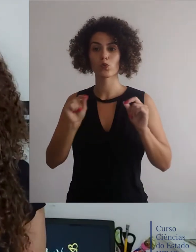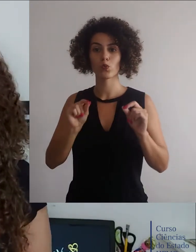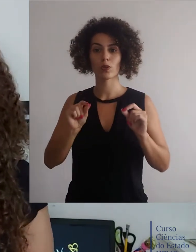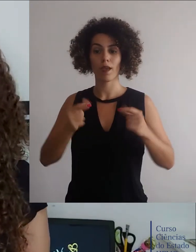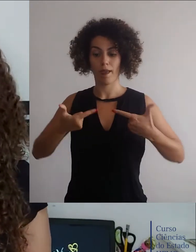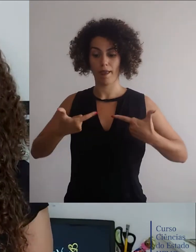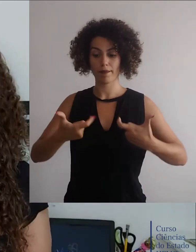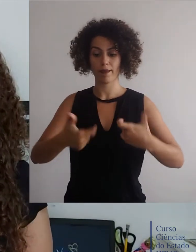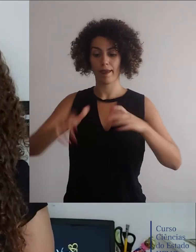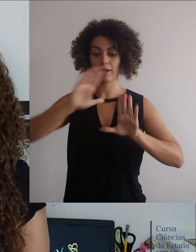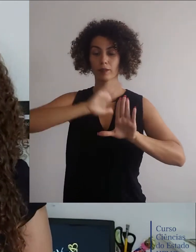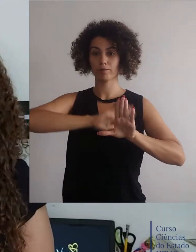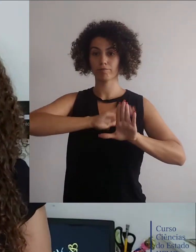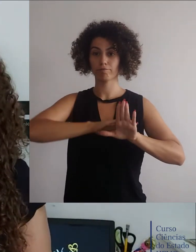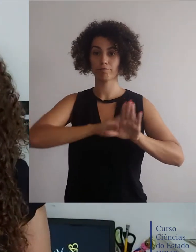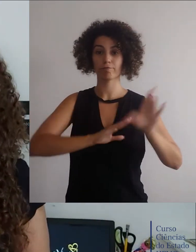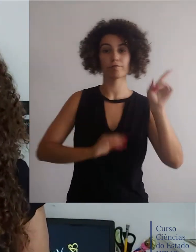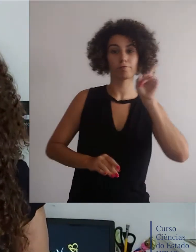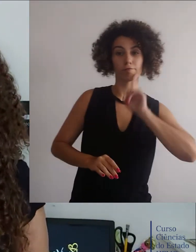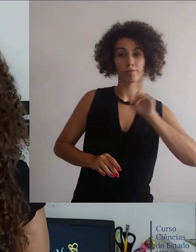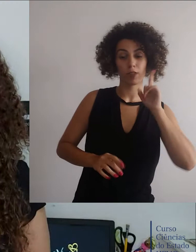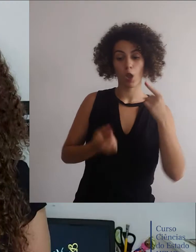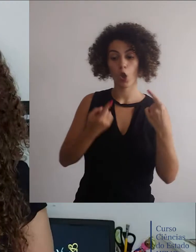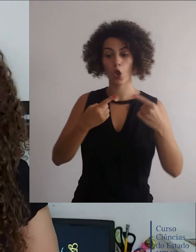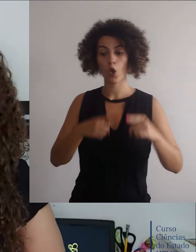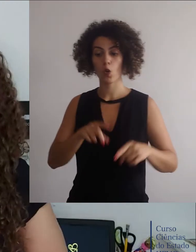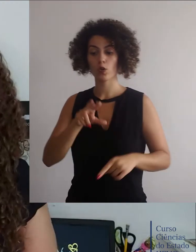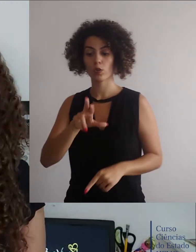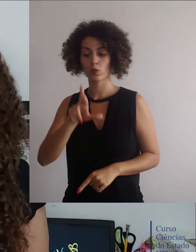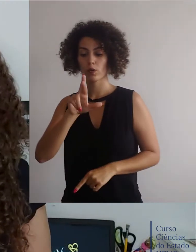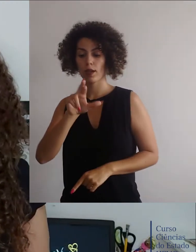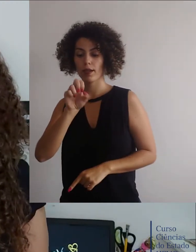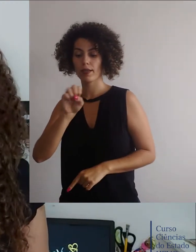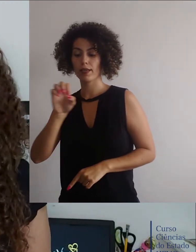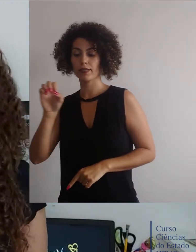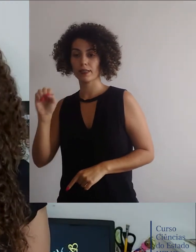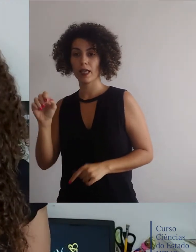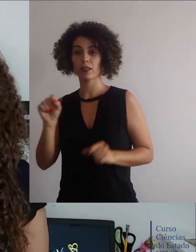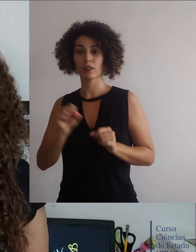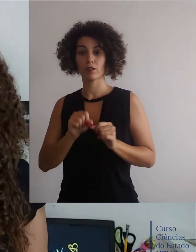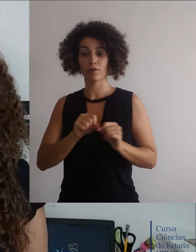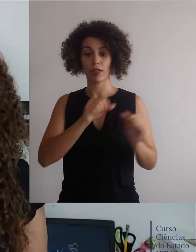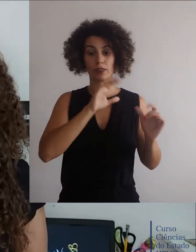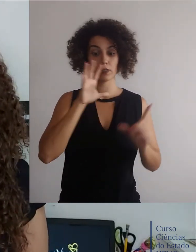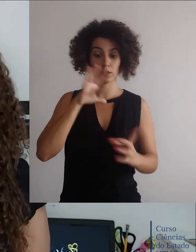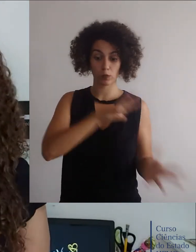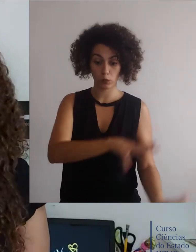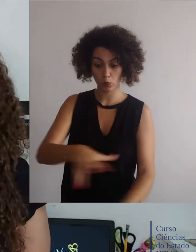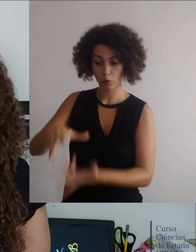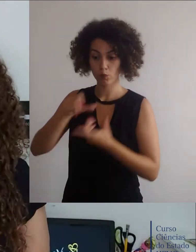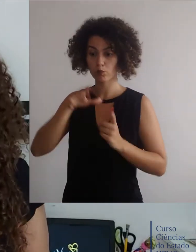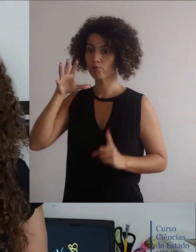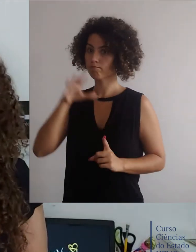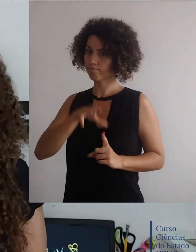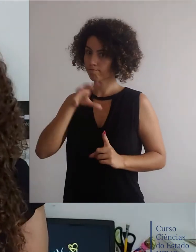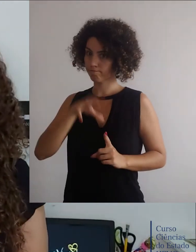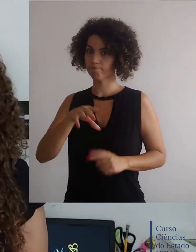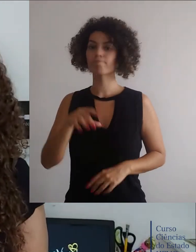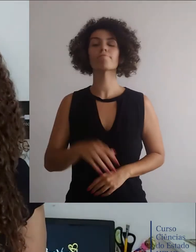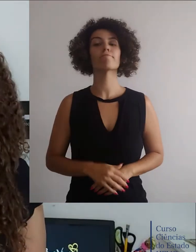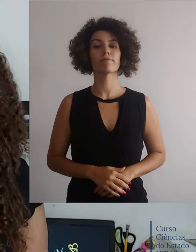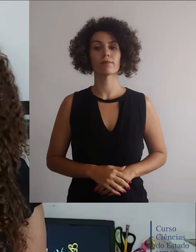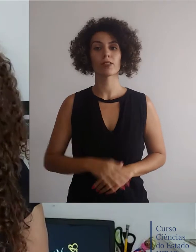uma disputa ideológica entre Estados Unidos e União Soviética que acabou por afetar cada canto no mundo. No Brasil, não foi